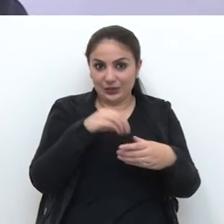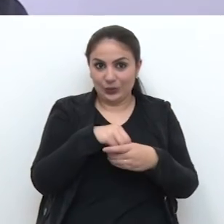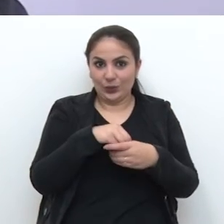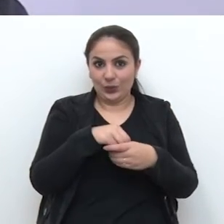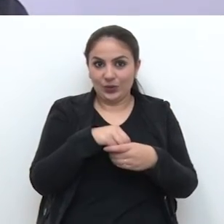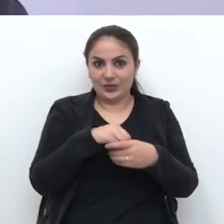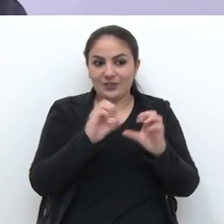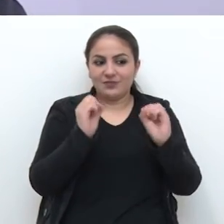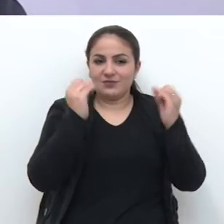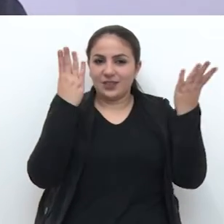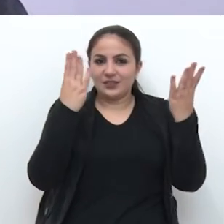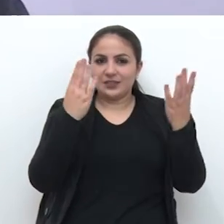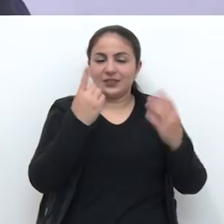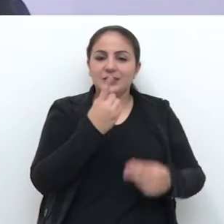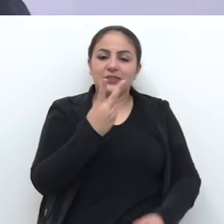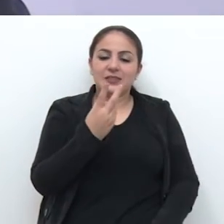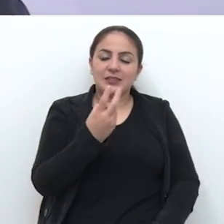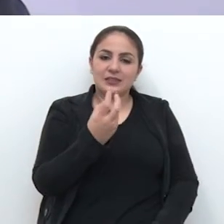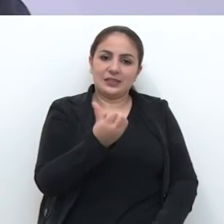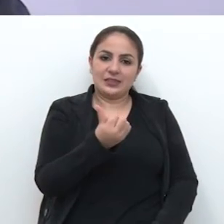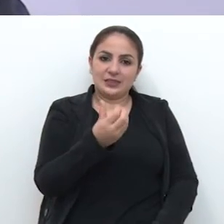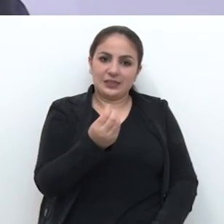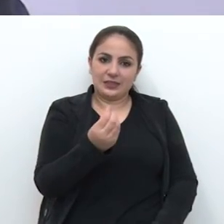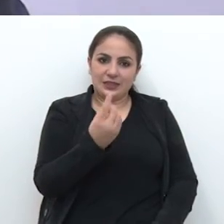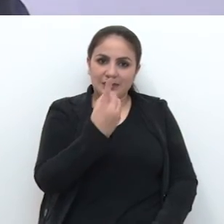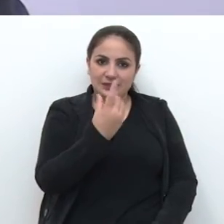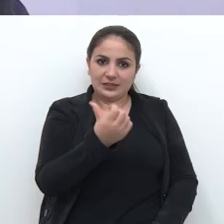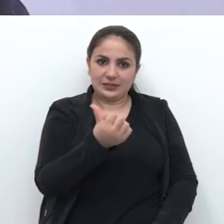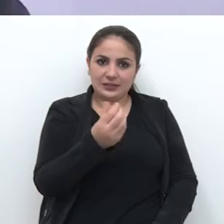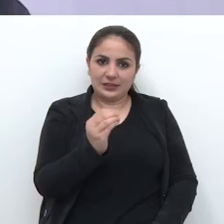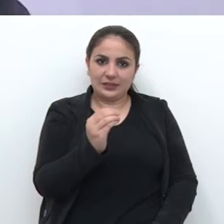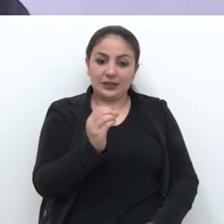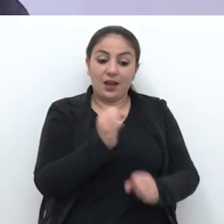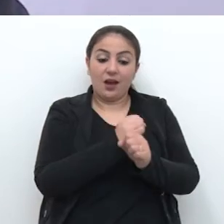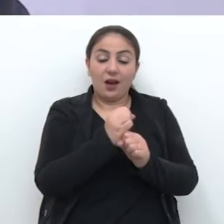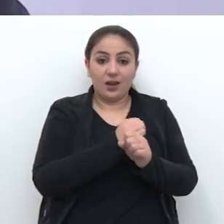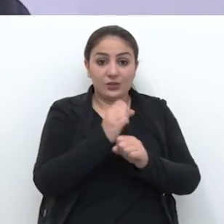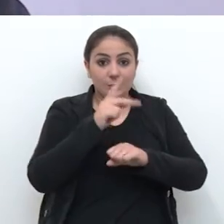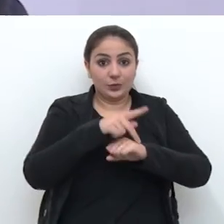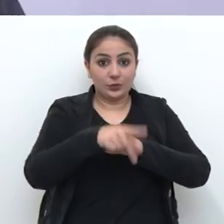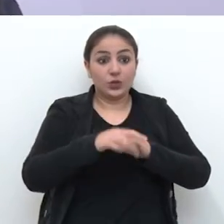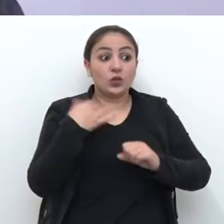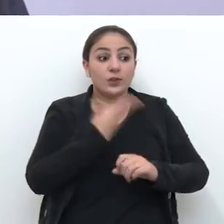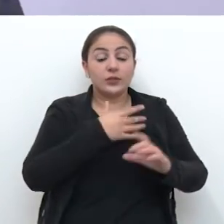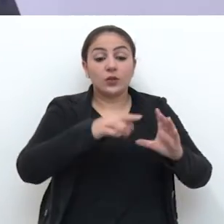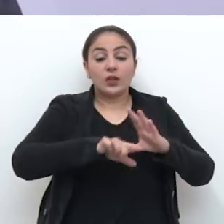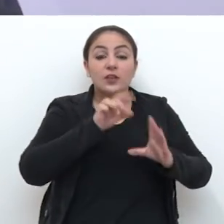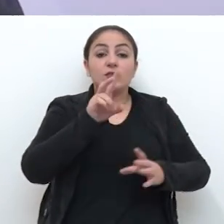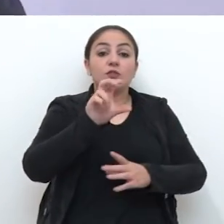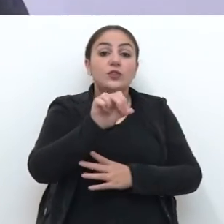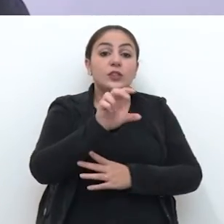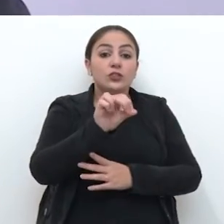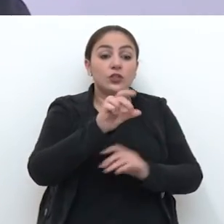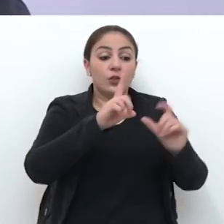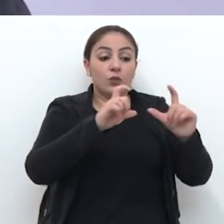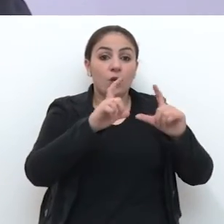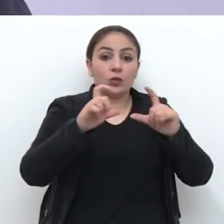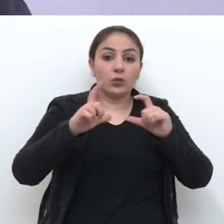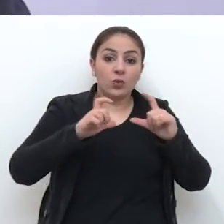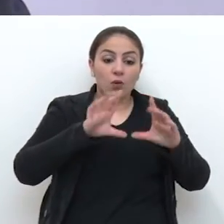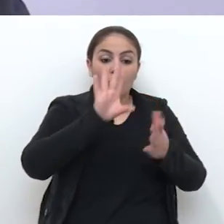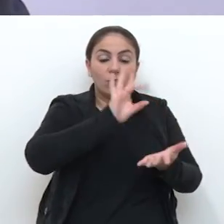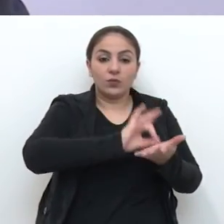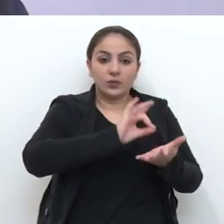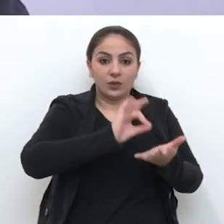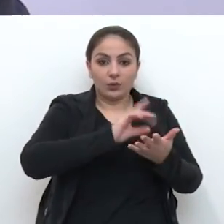160 anos de Passo Fundo, que nós vamos escolher, então, 20 fotografias oficiais do município. Esse é um